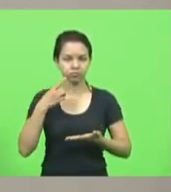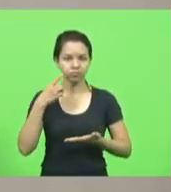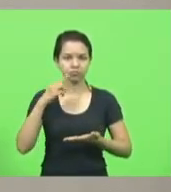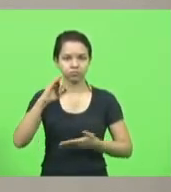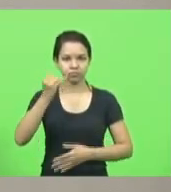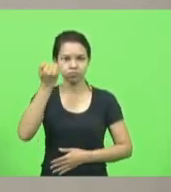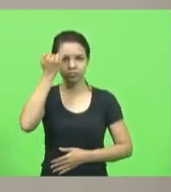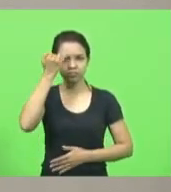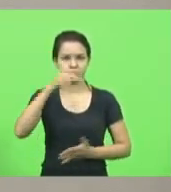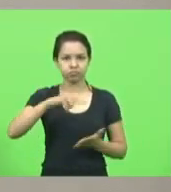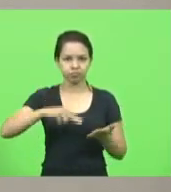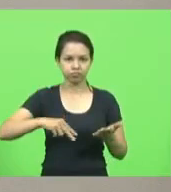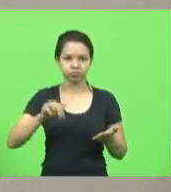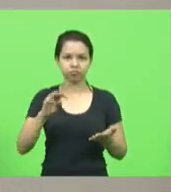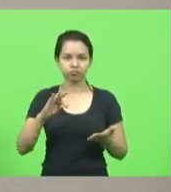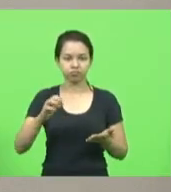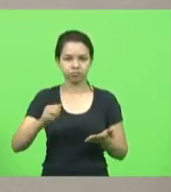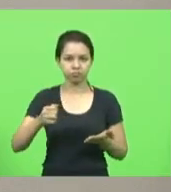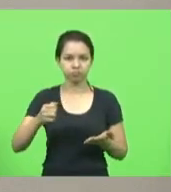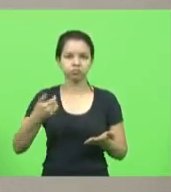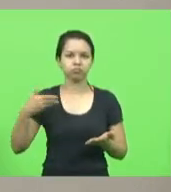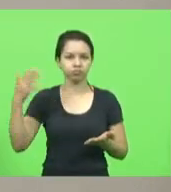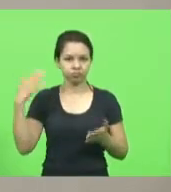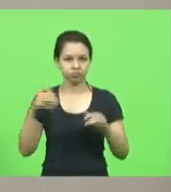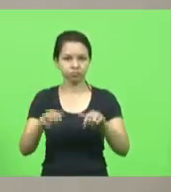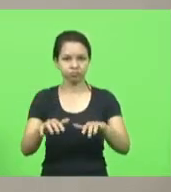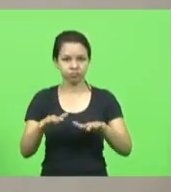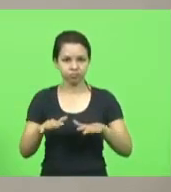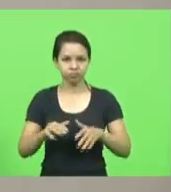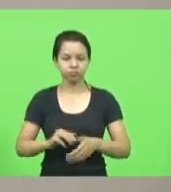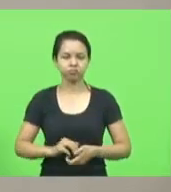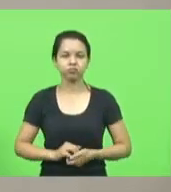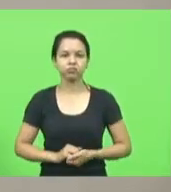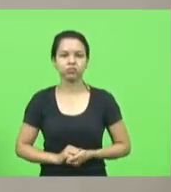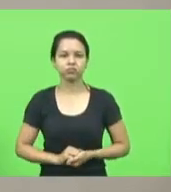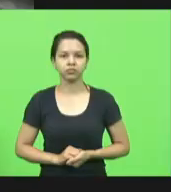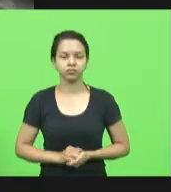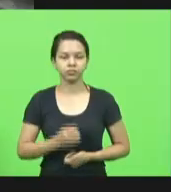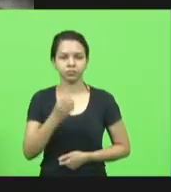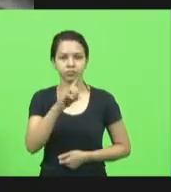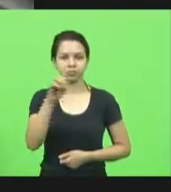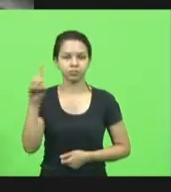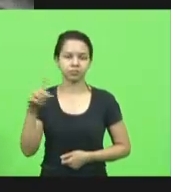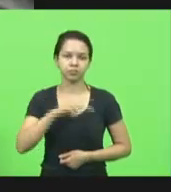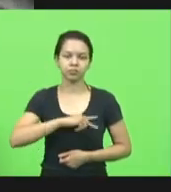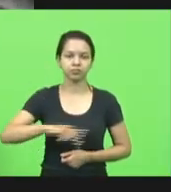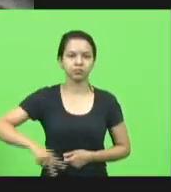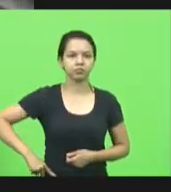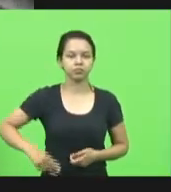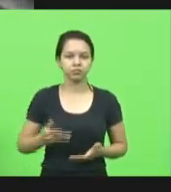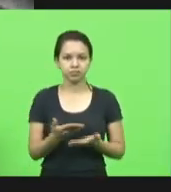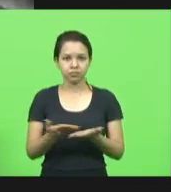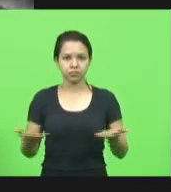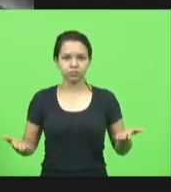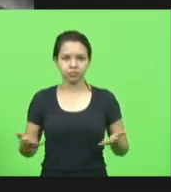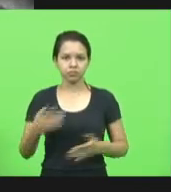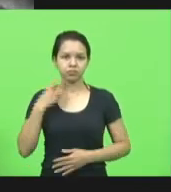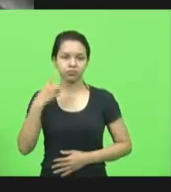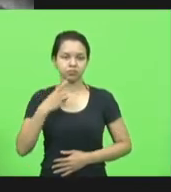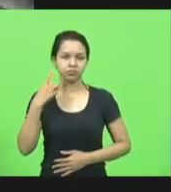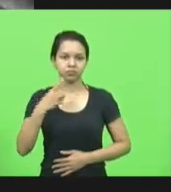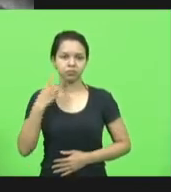para que proceda a leitura da ata da sessão anterior. Bom dia, senhor presidente, senhores deputados, senhoras deputadas.